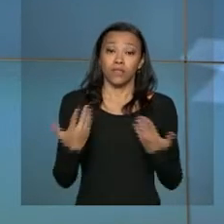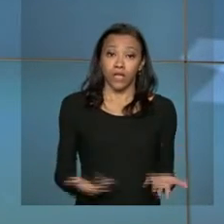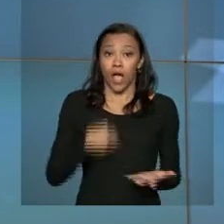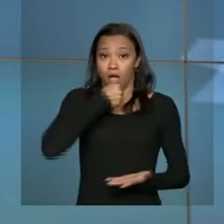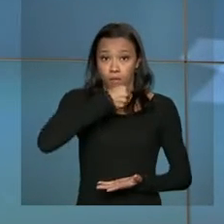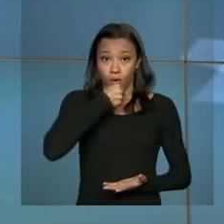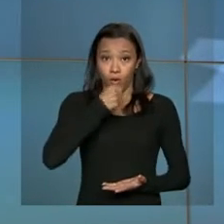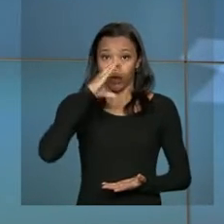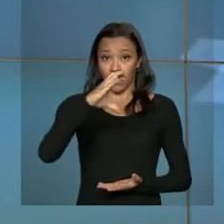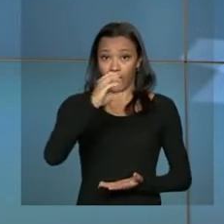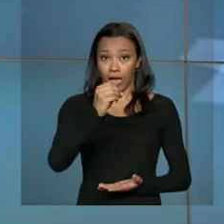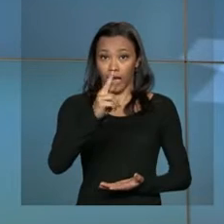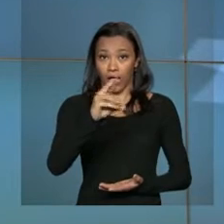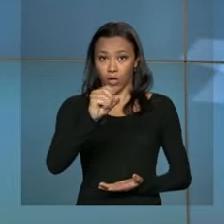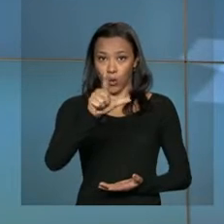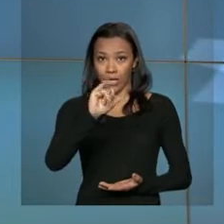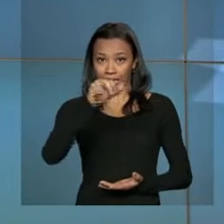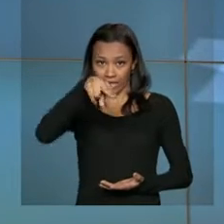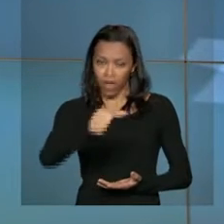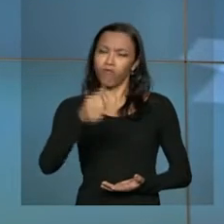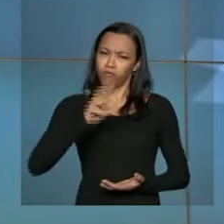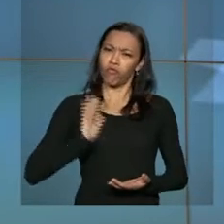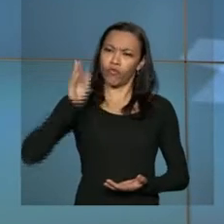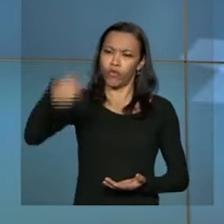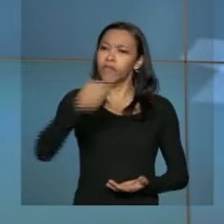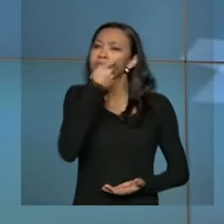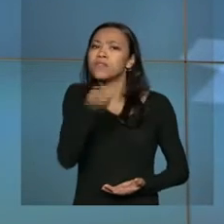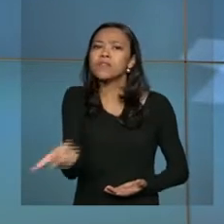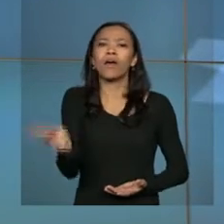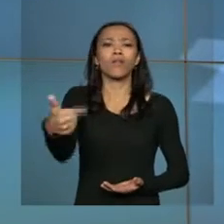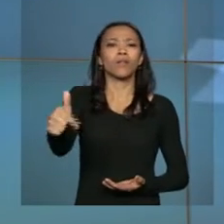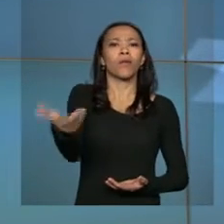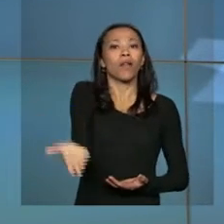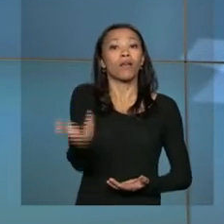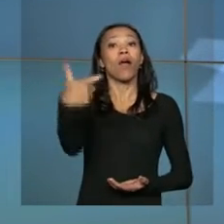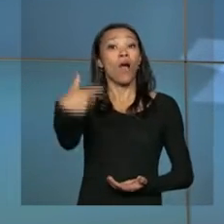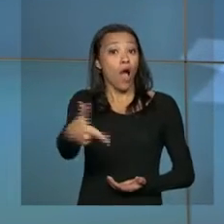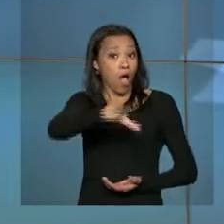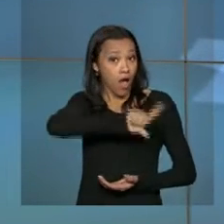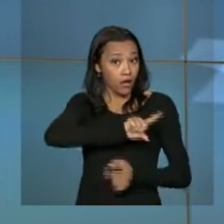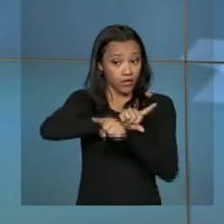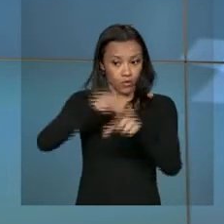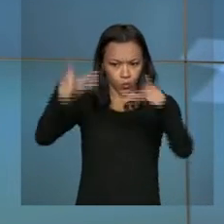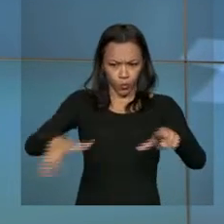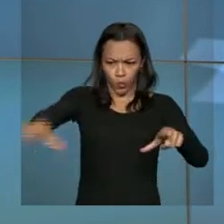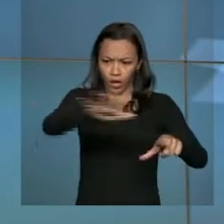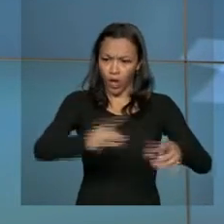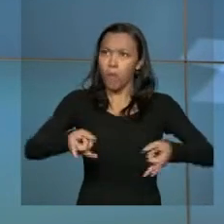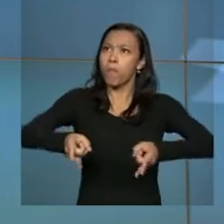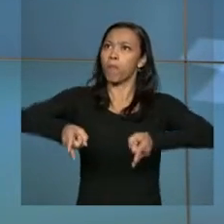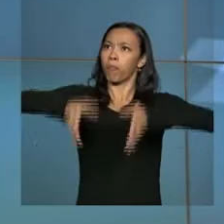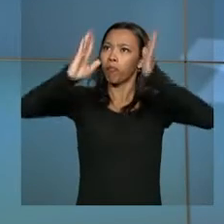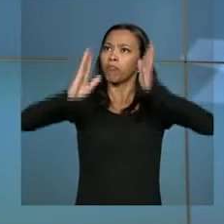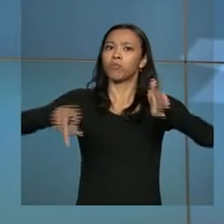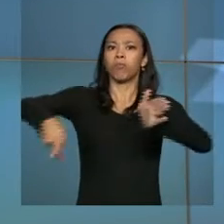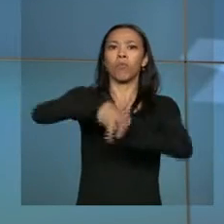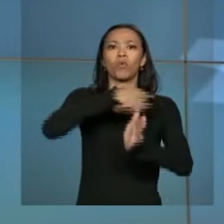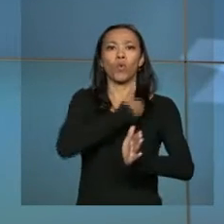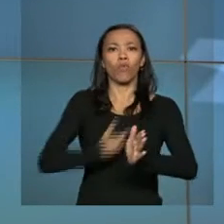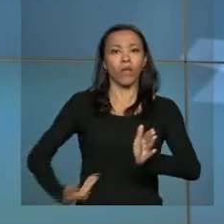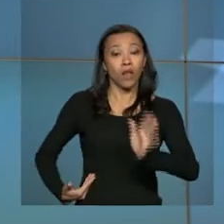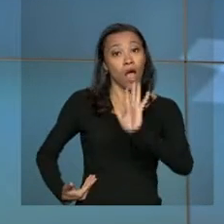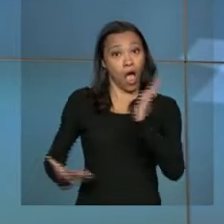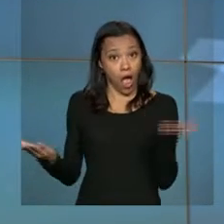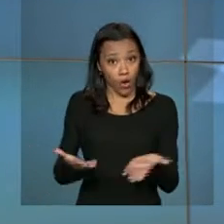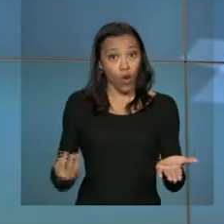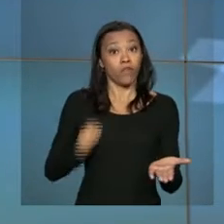repórter Carolina Rocha foi visitar uma dessas iniciativas. Onde antes era um prédio público, agora vivem pessoas